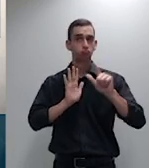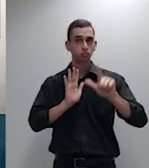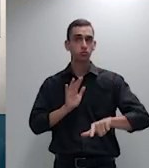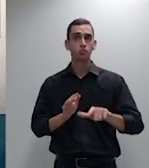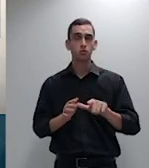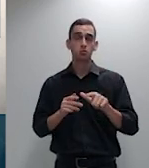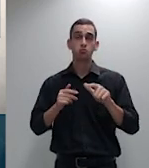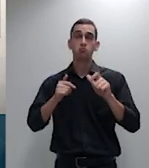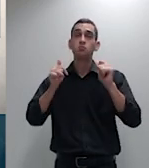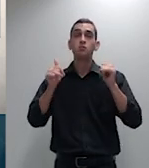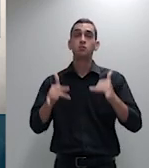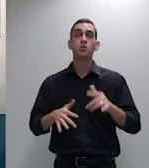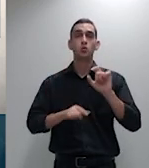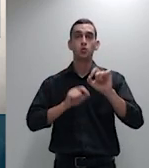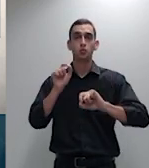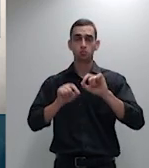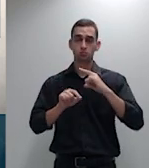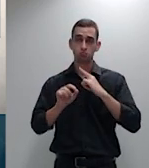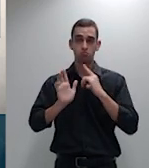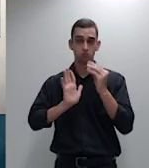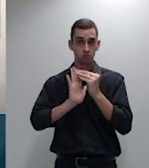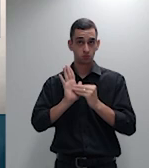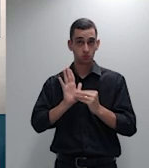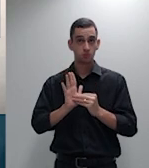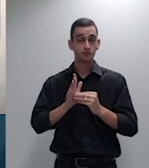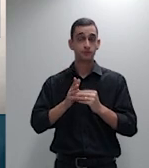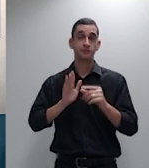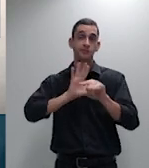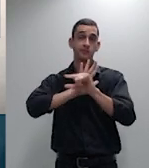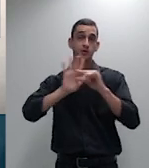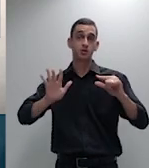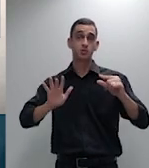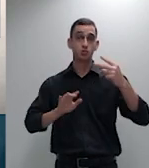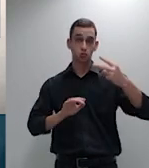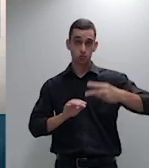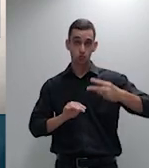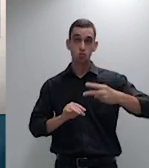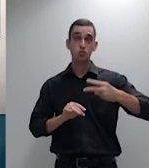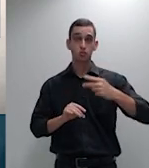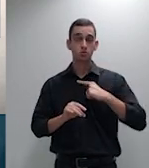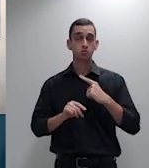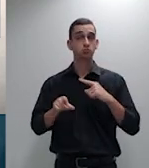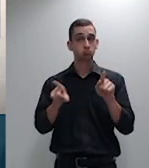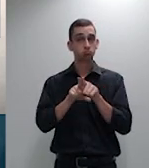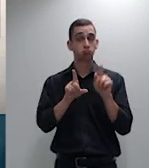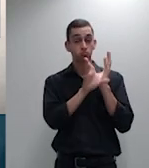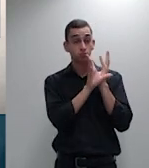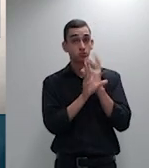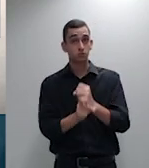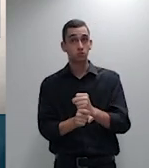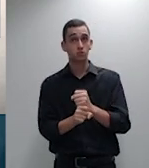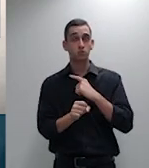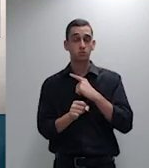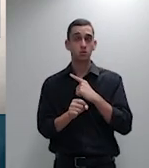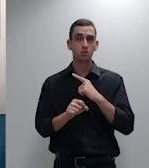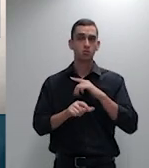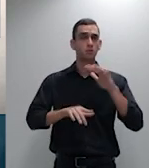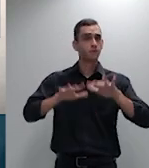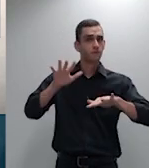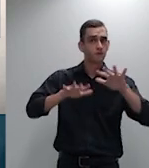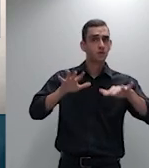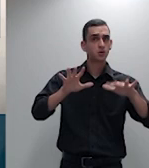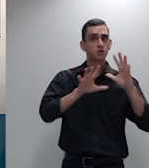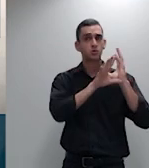inciso 2 e consiste em saber se o cálculo da variação acumulada deve ser feita por meio de soma